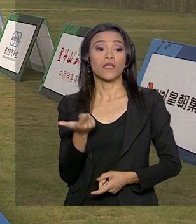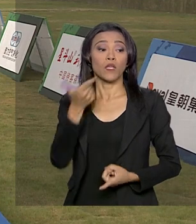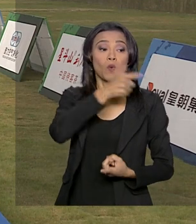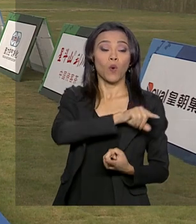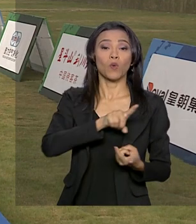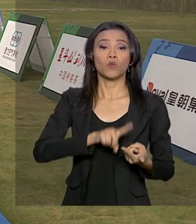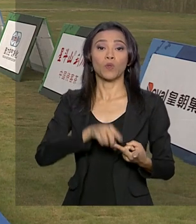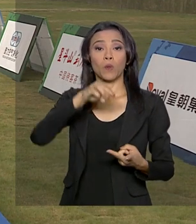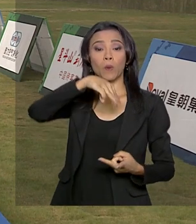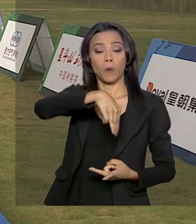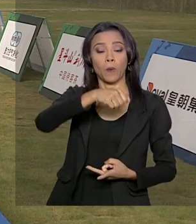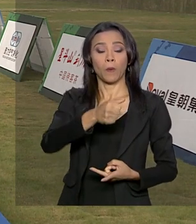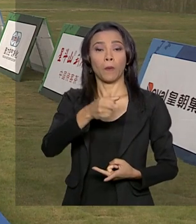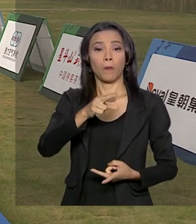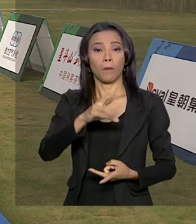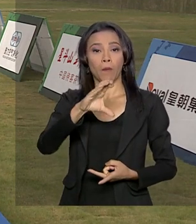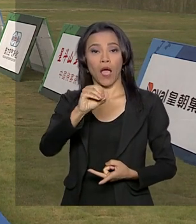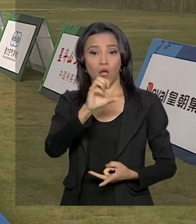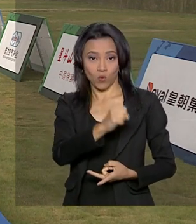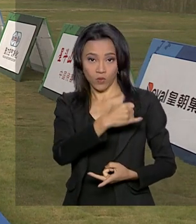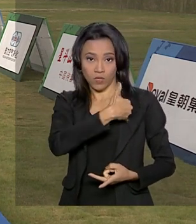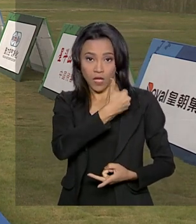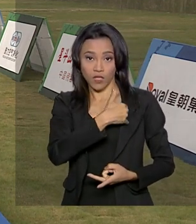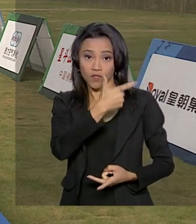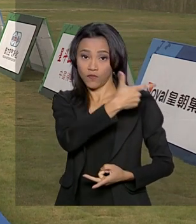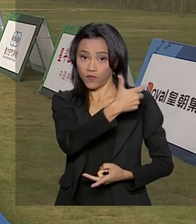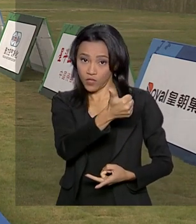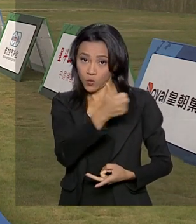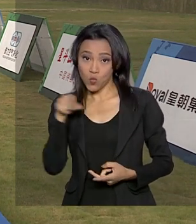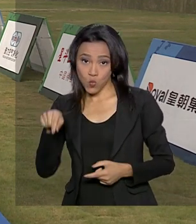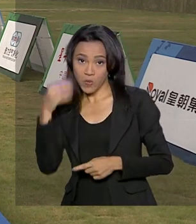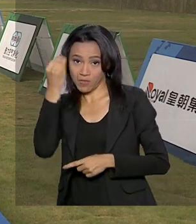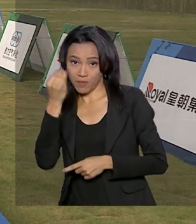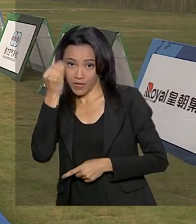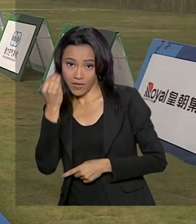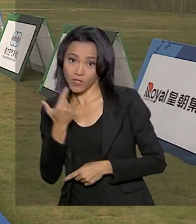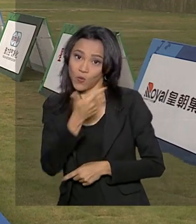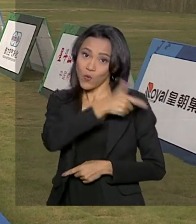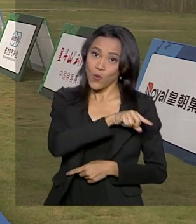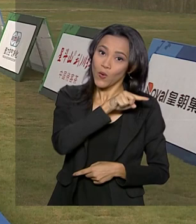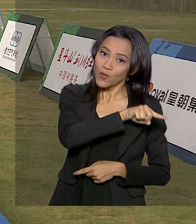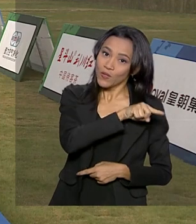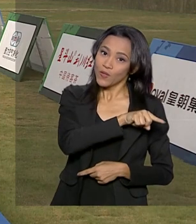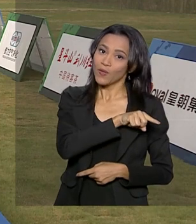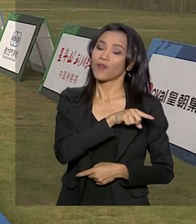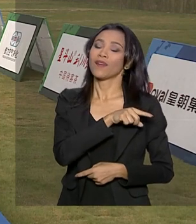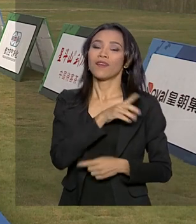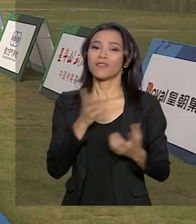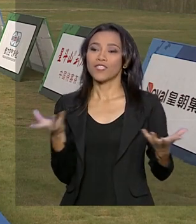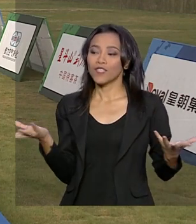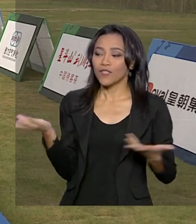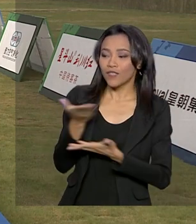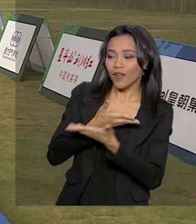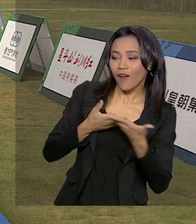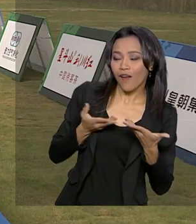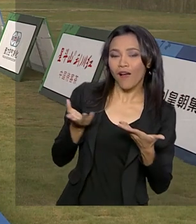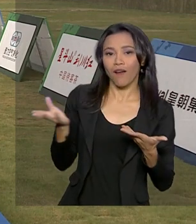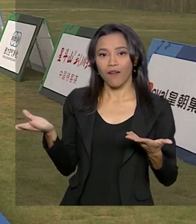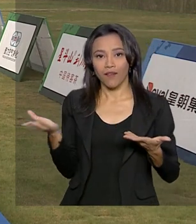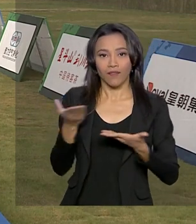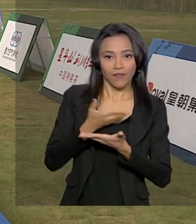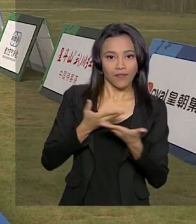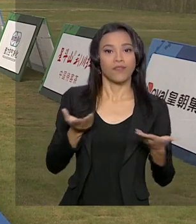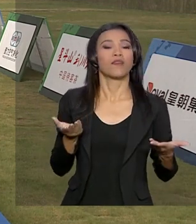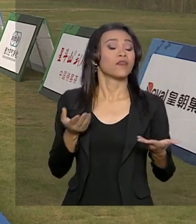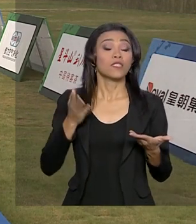Vinícius tem apenas 21. Ou seja, se um é mais experiente na vida, o outro acaba sendo mais experiente dentro do tiro com arco.